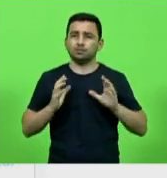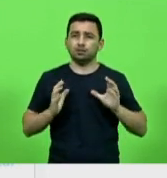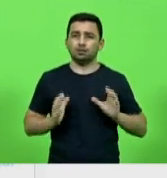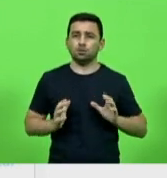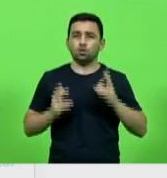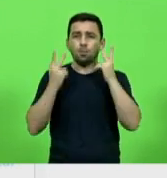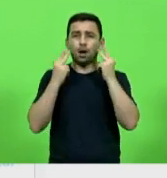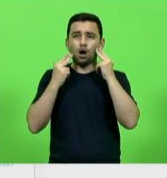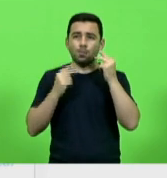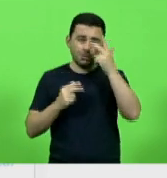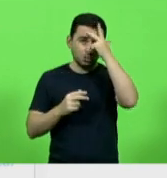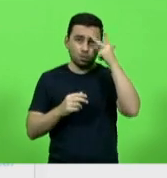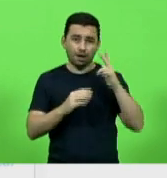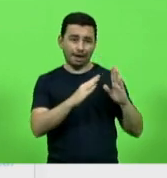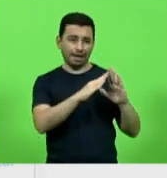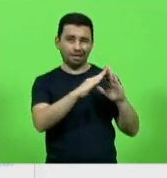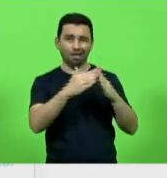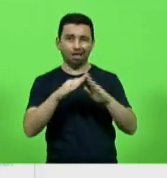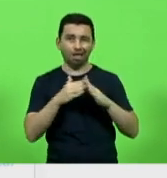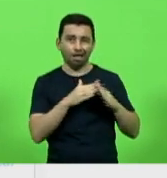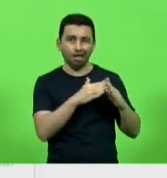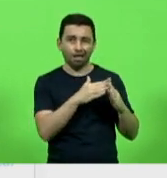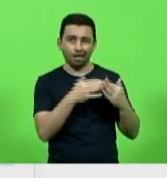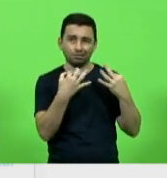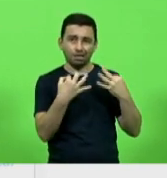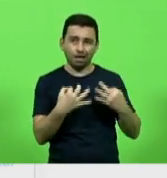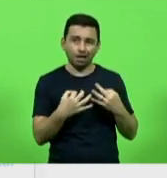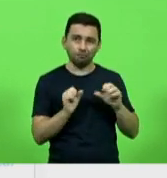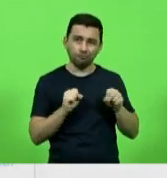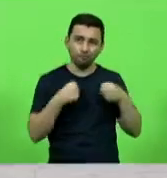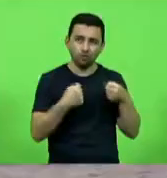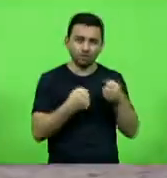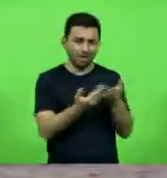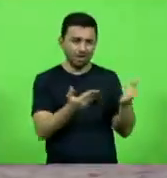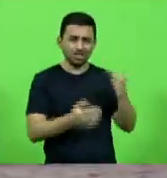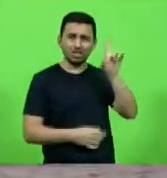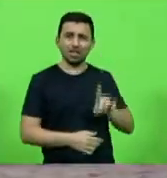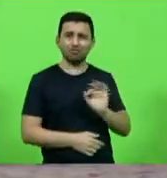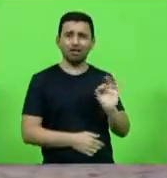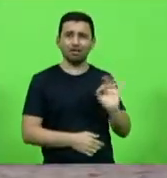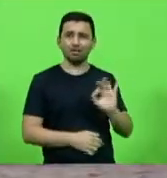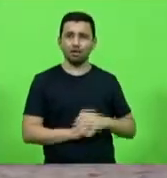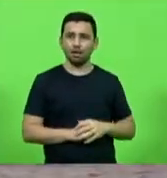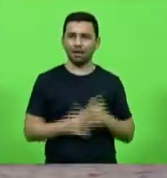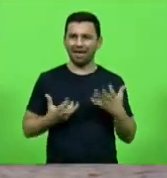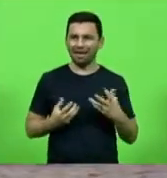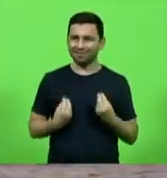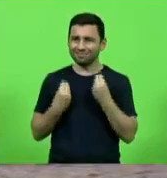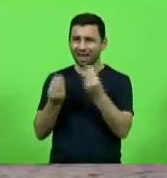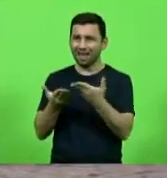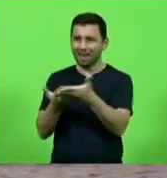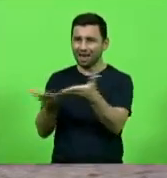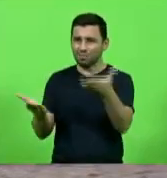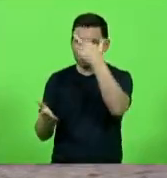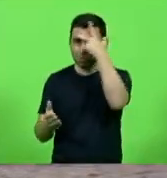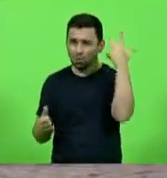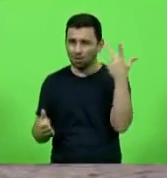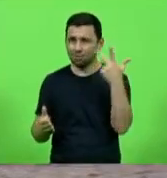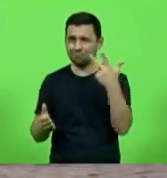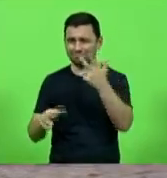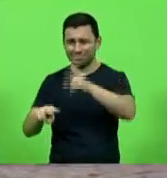pobre da favela, que é honesto e tenta levar a vida, tem direito a isso aqui, mas ele quer dar um direito, mais um,